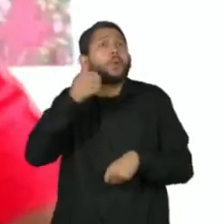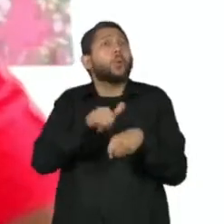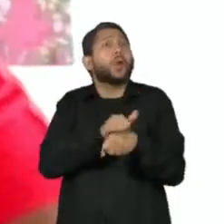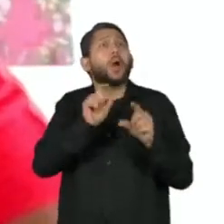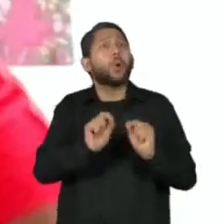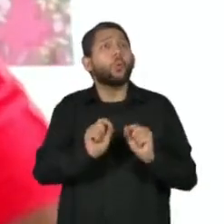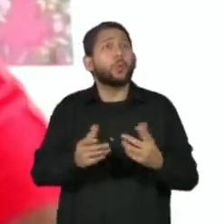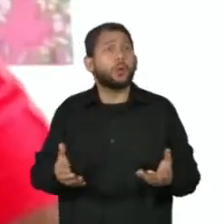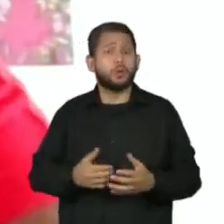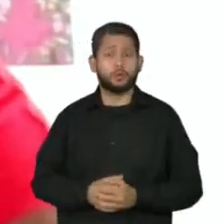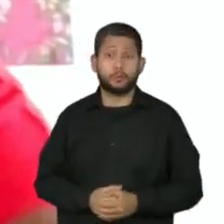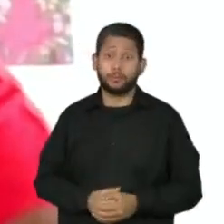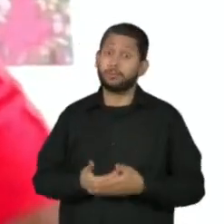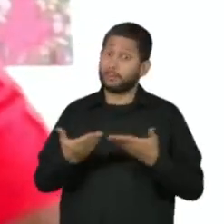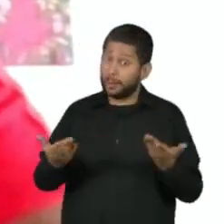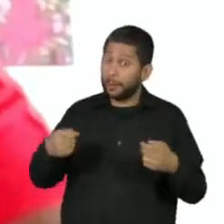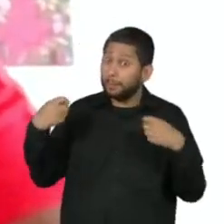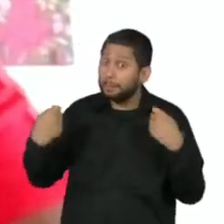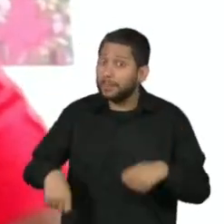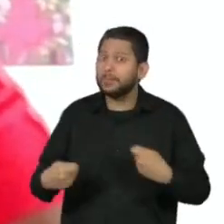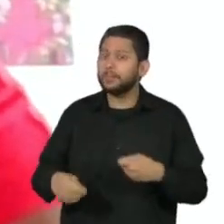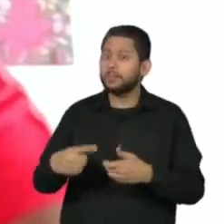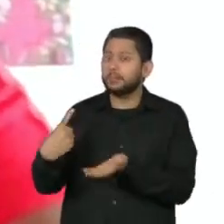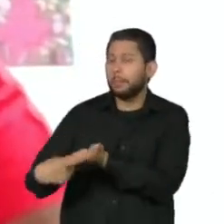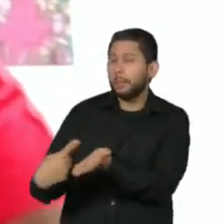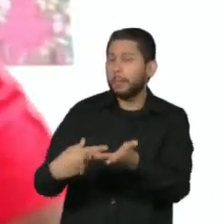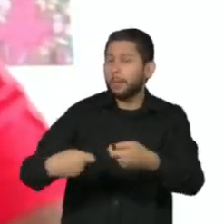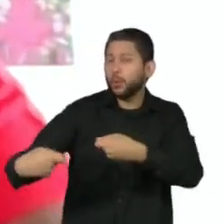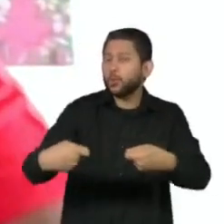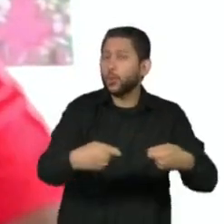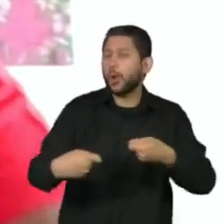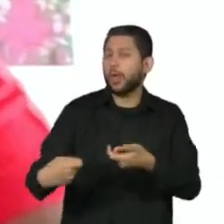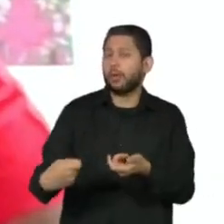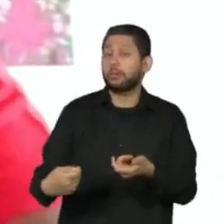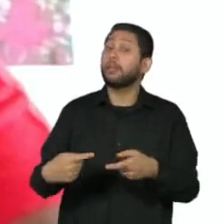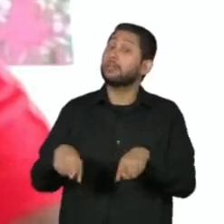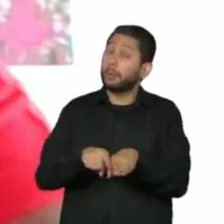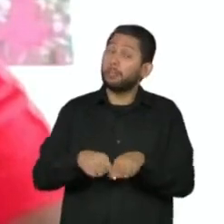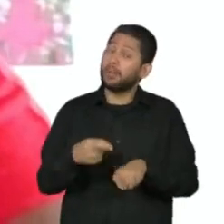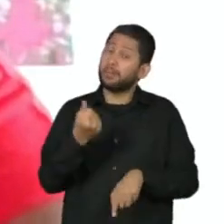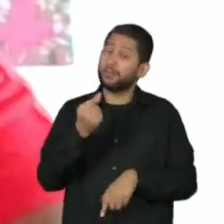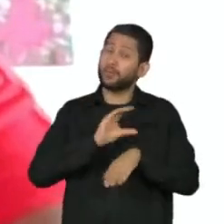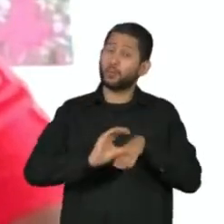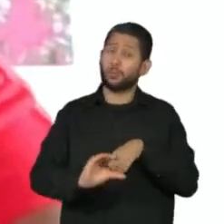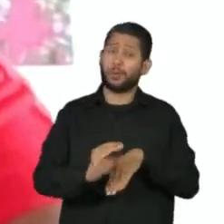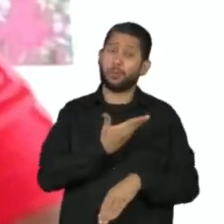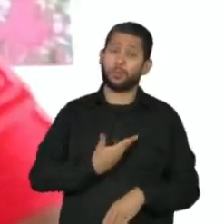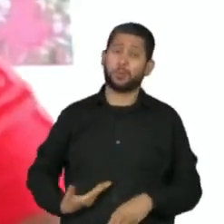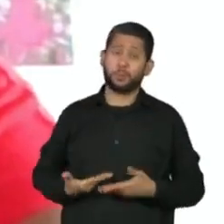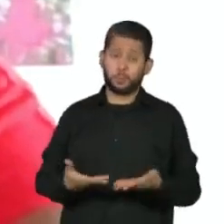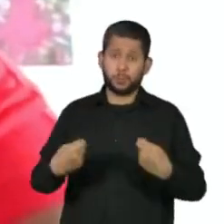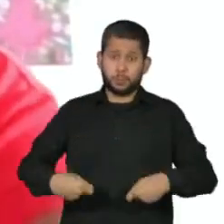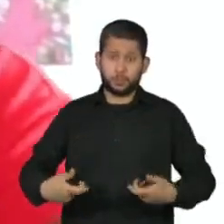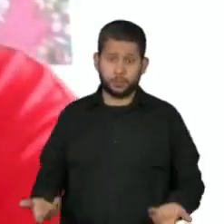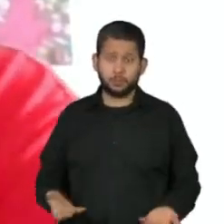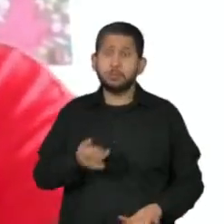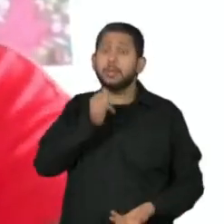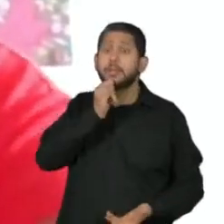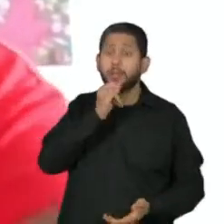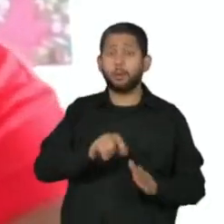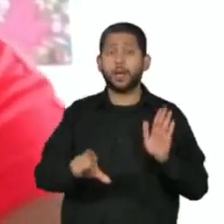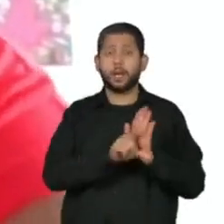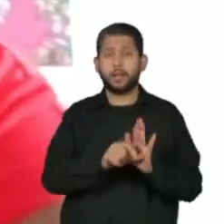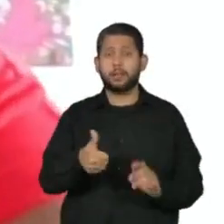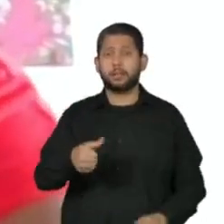sistema de proteção precisa estar mais articulado e precisa de investimento público. Por exemplo, hoje nós temos a Lei